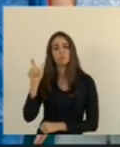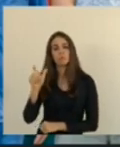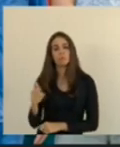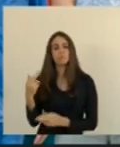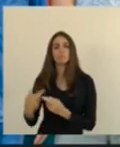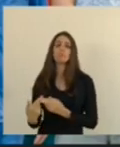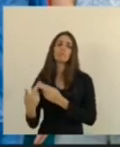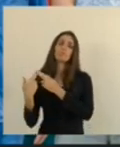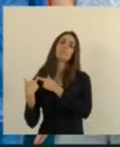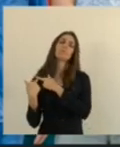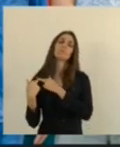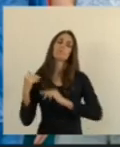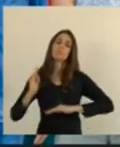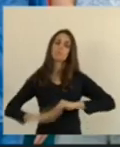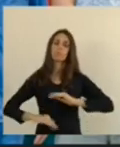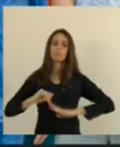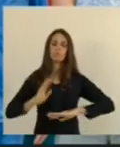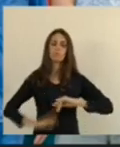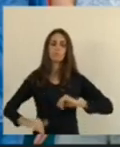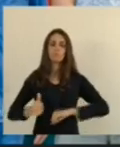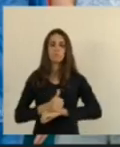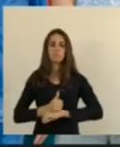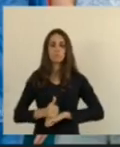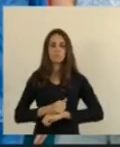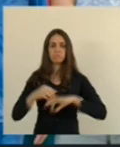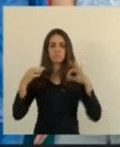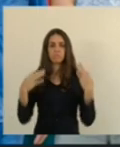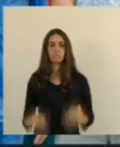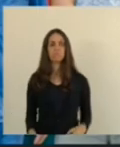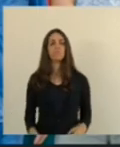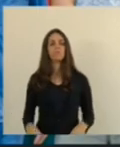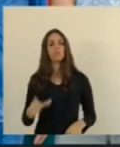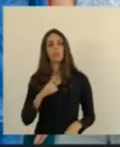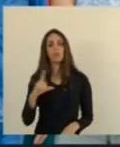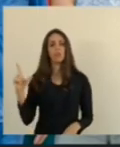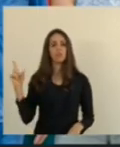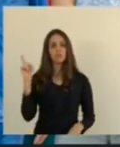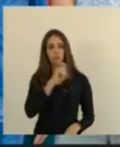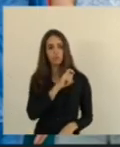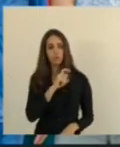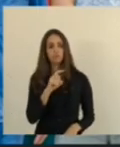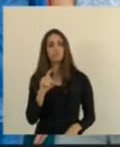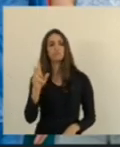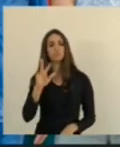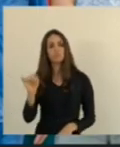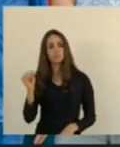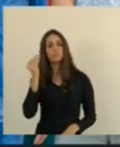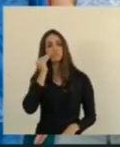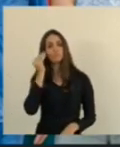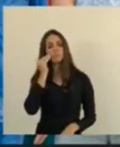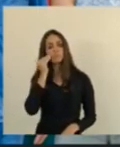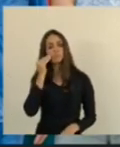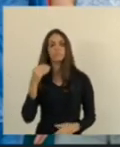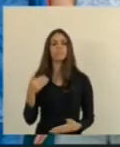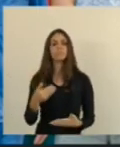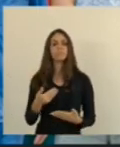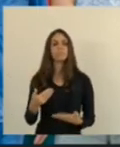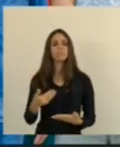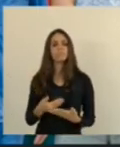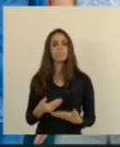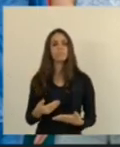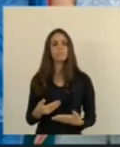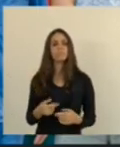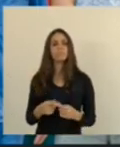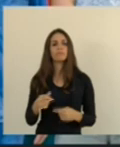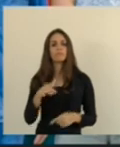responsável, competente, honesto e que está tendo dificuldade. Nós vamos trazer você agora aqui para